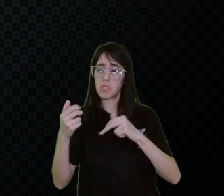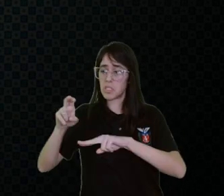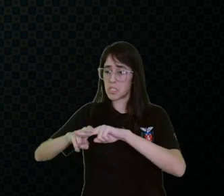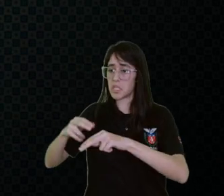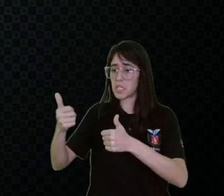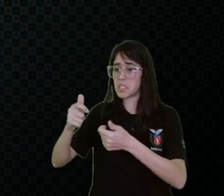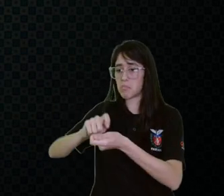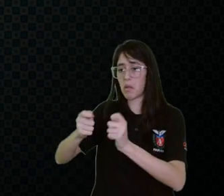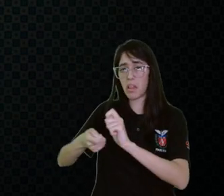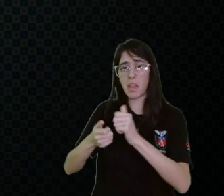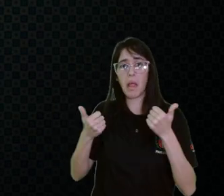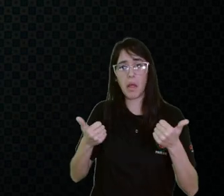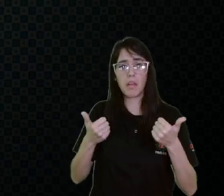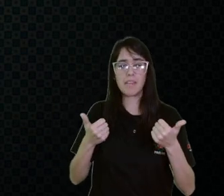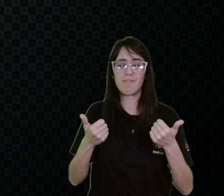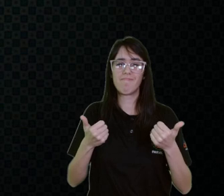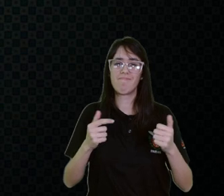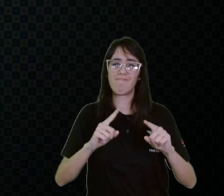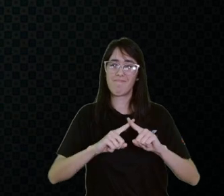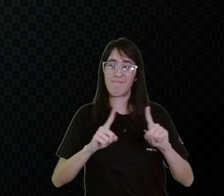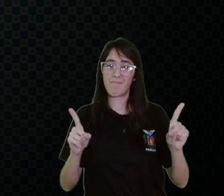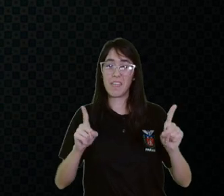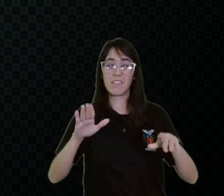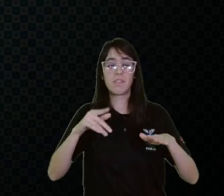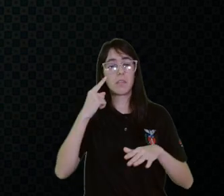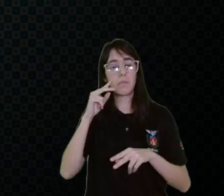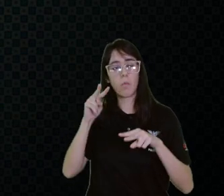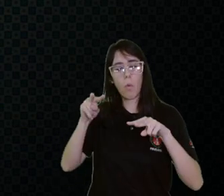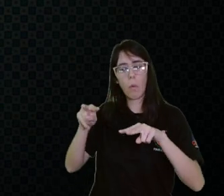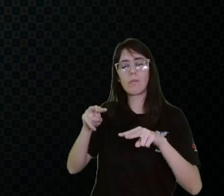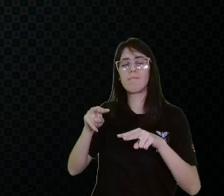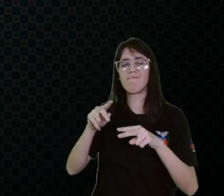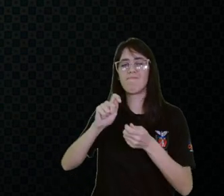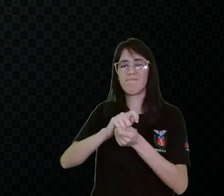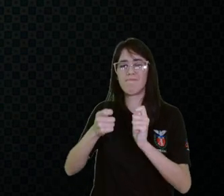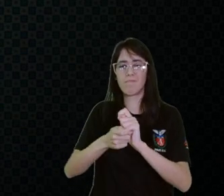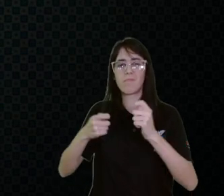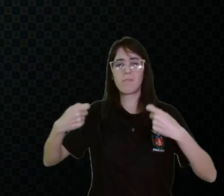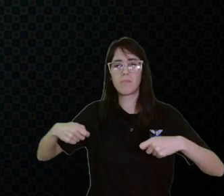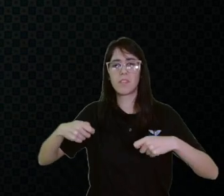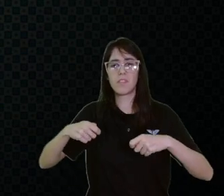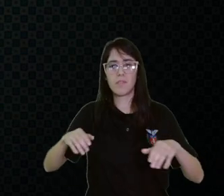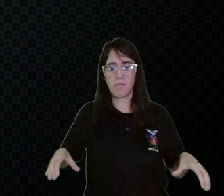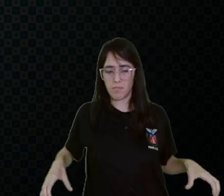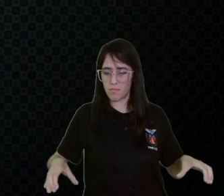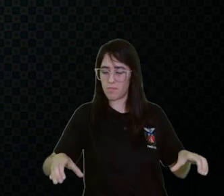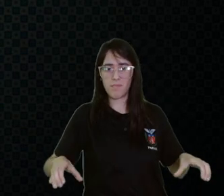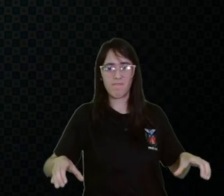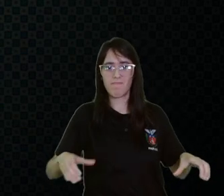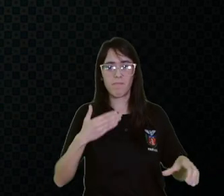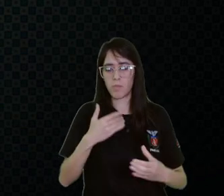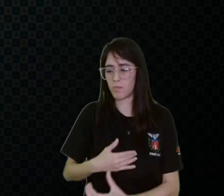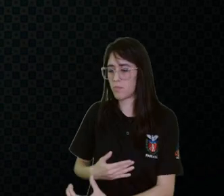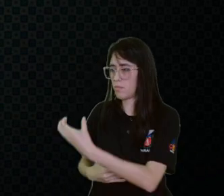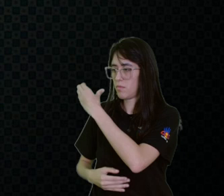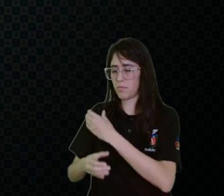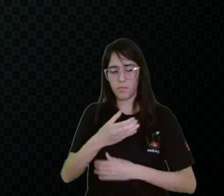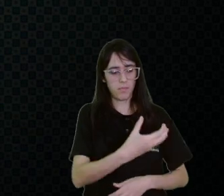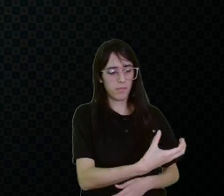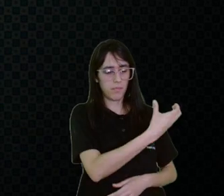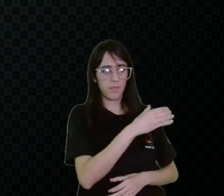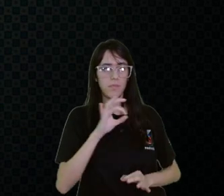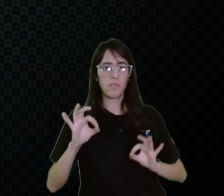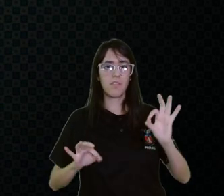nível muito superior, esses braços precisavam ser tirados da linha, da bancadeira ou subir e abaixar um pouco na